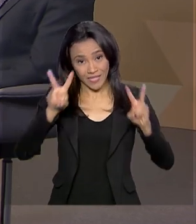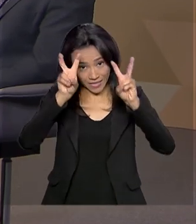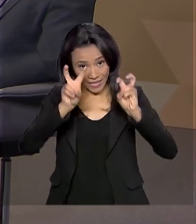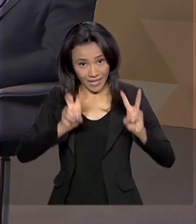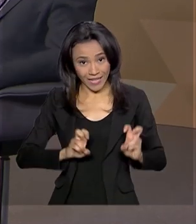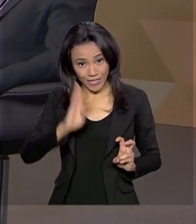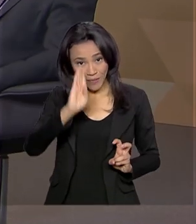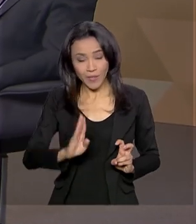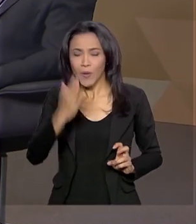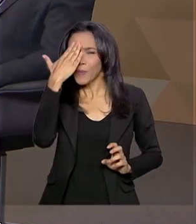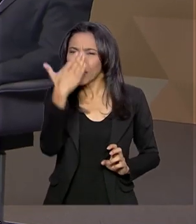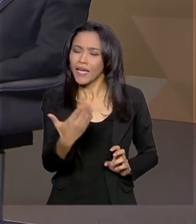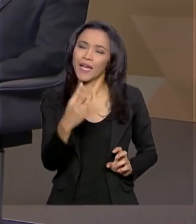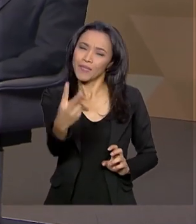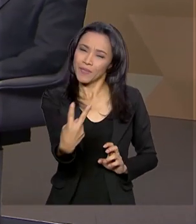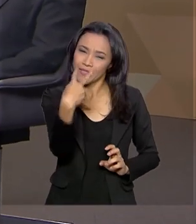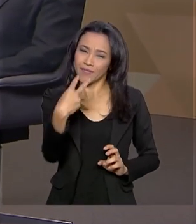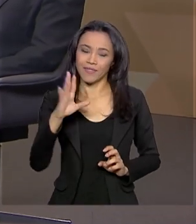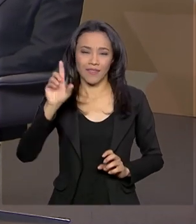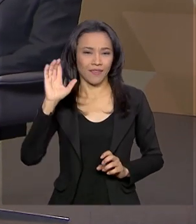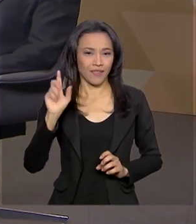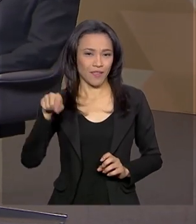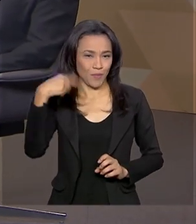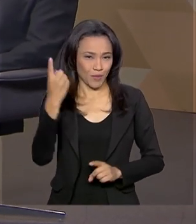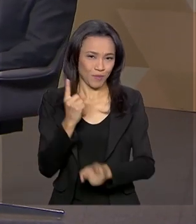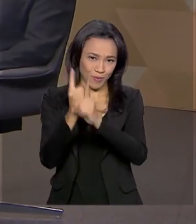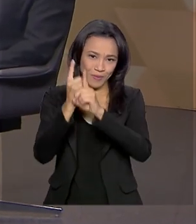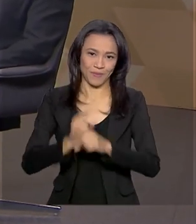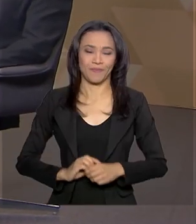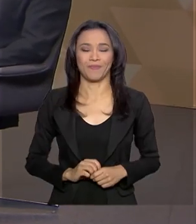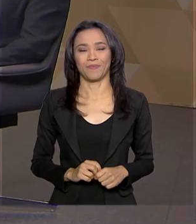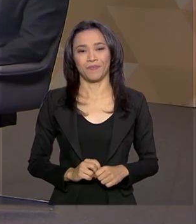Brasil. Obrigado pela companhia e até o próximo programa.